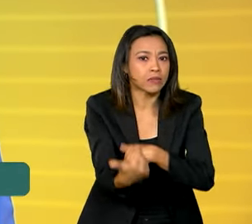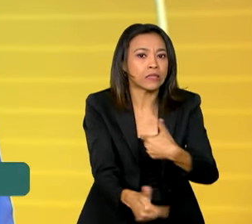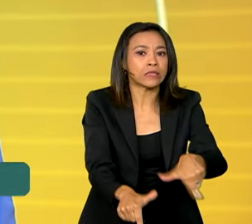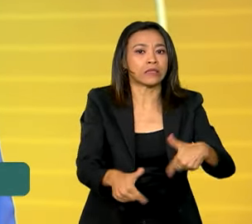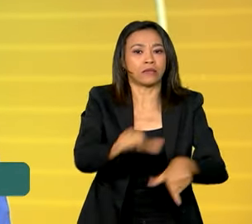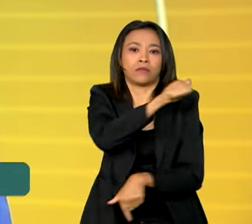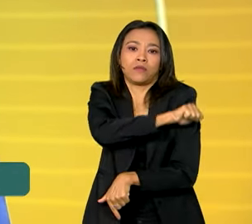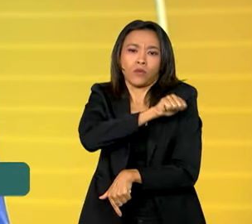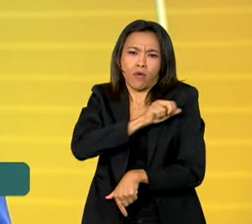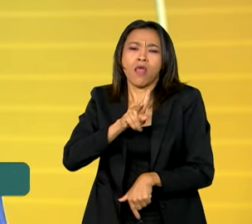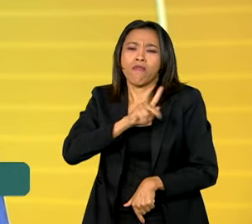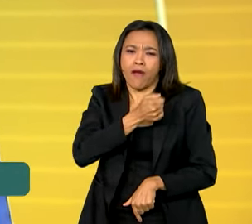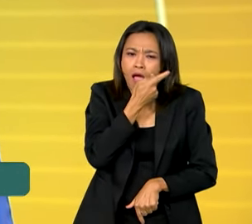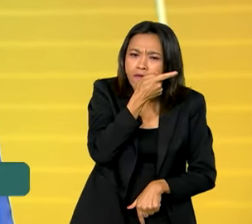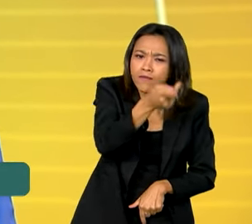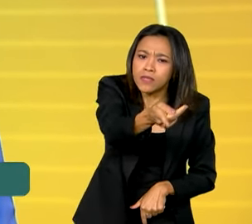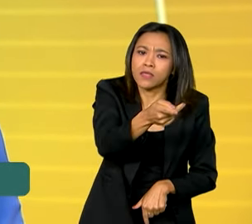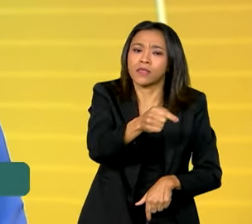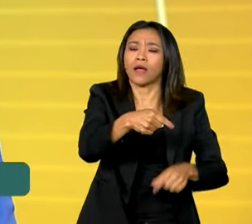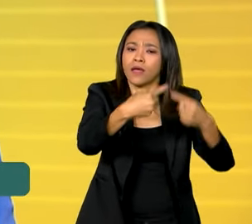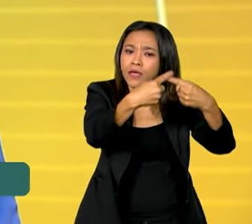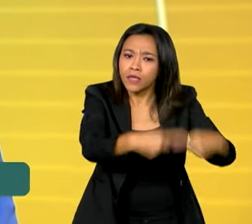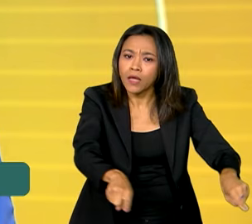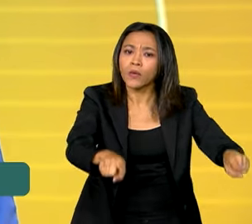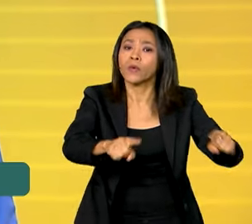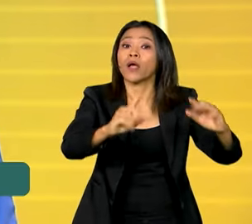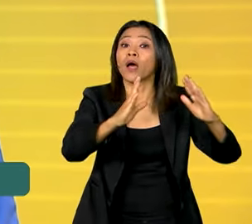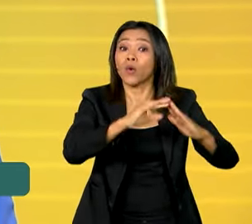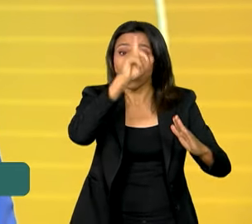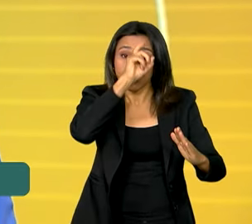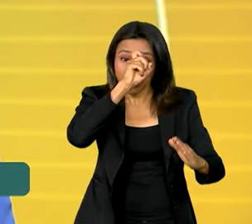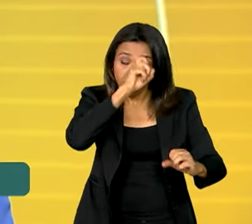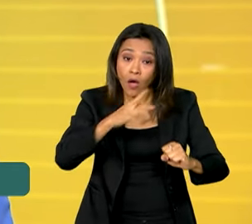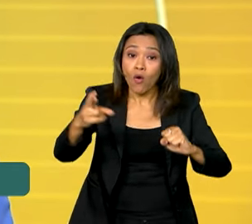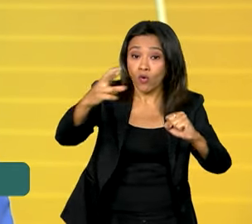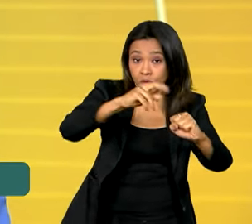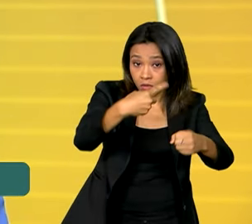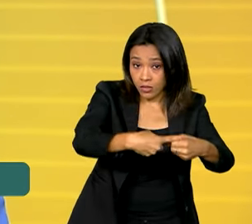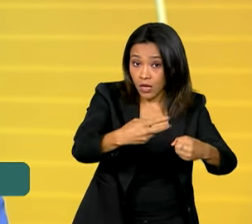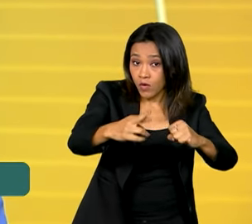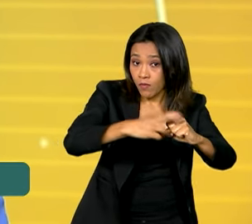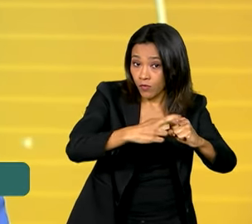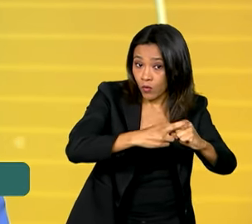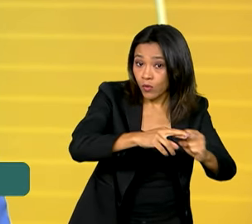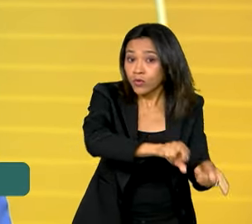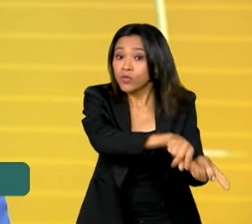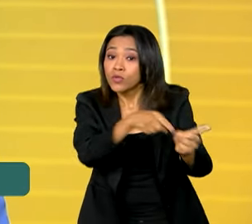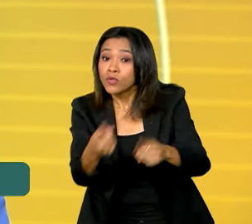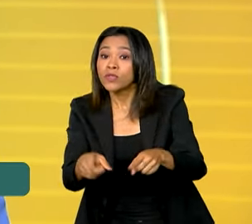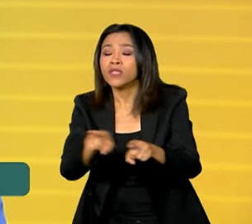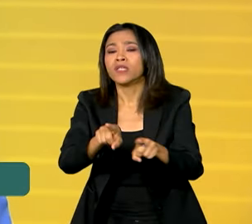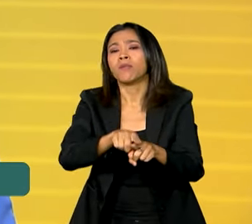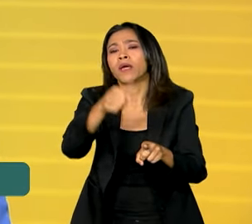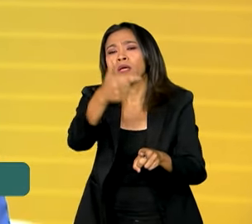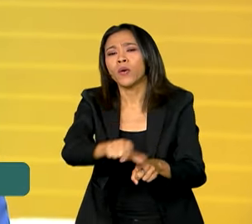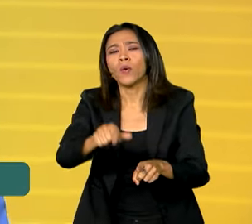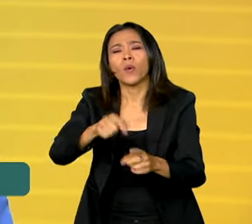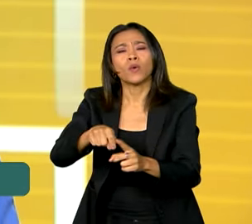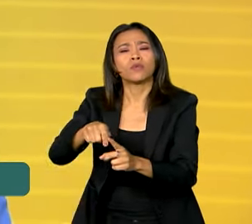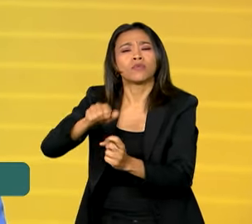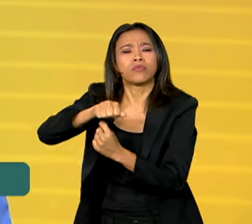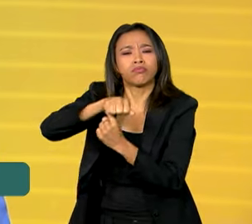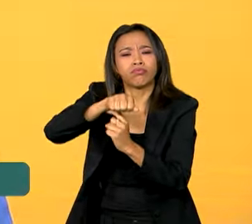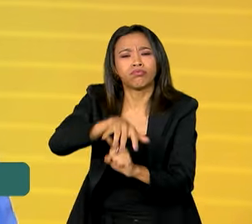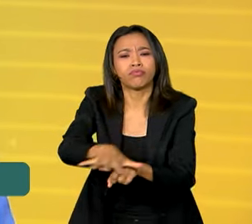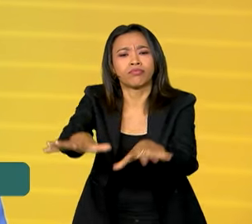Ele vai visitar e inaugurar o Hospital Infantil em Belfor Roxo e também lançar a rede Aline de Cuidado Integral a gestantes